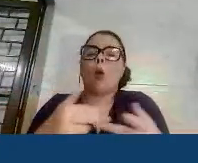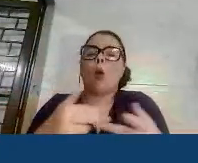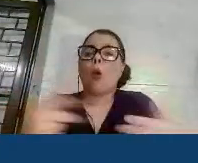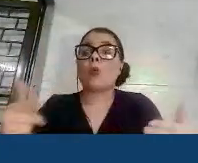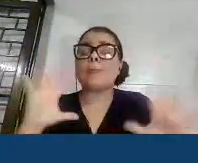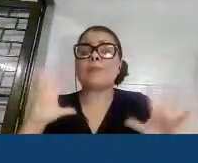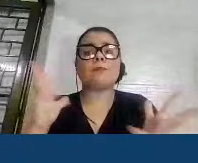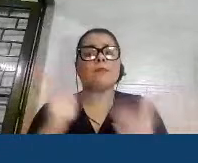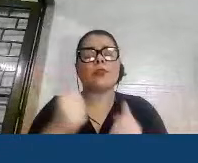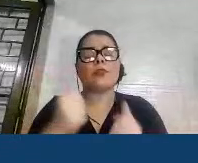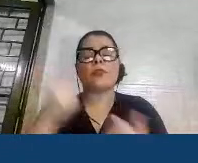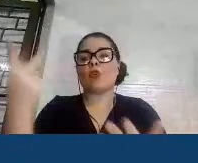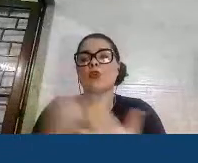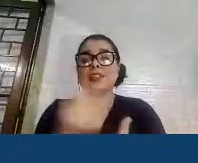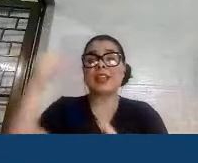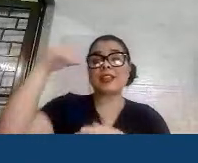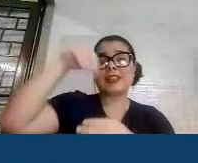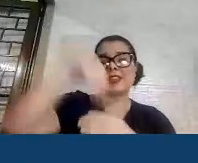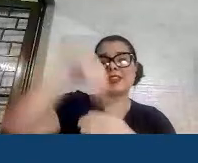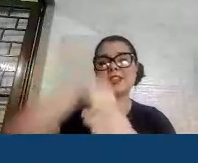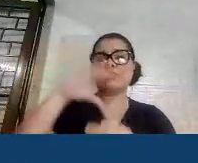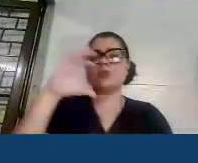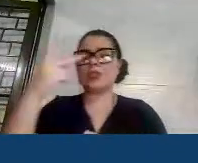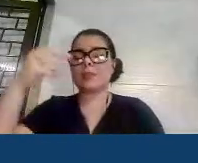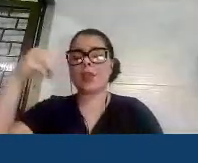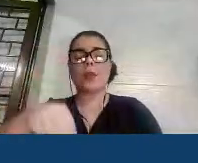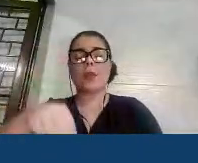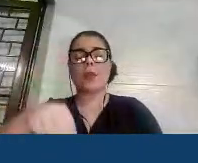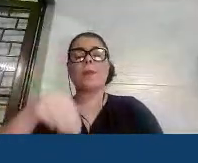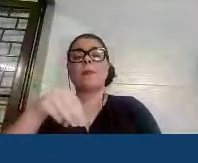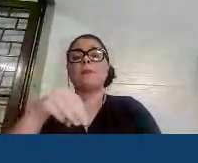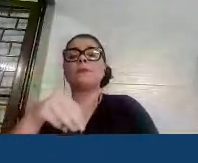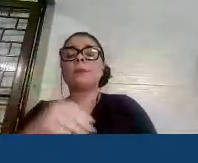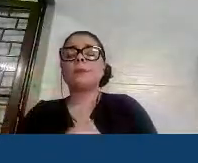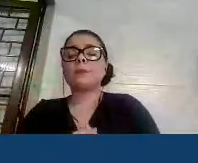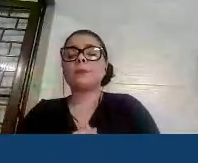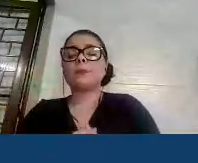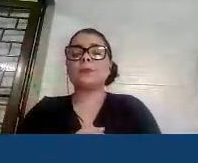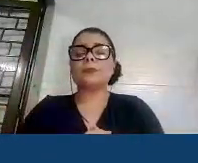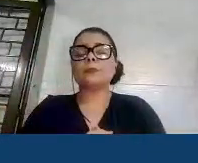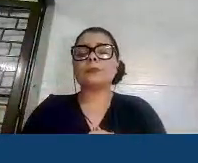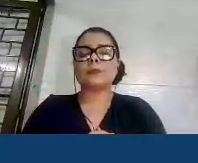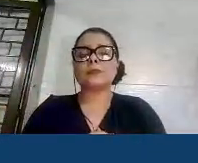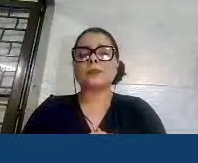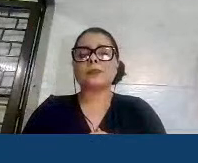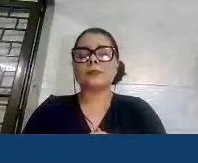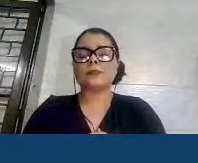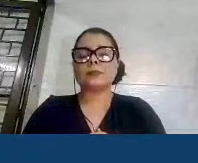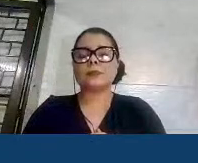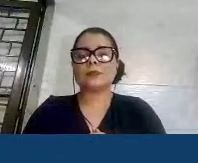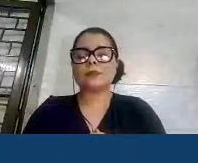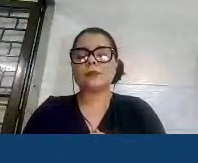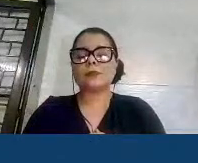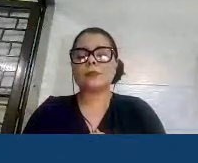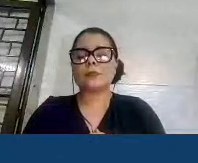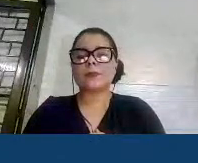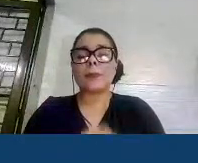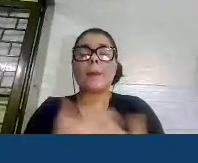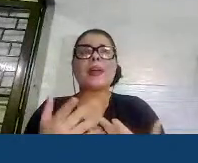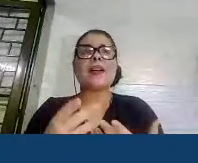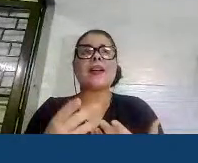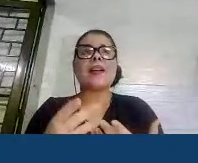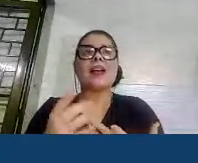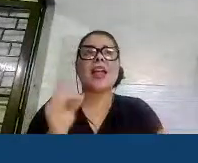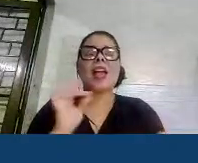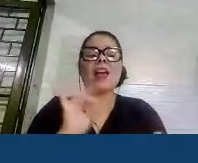CTM e que eu achava mágico é que... Eu vou fantasiar um pouco aqui, mas era uma realidade. Talvez a